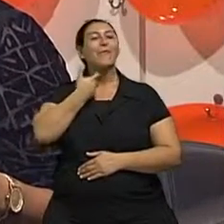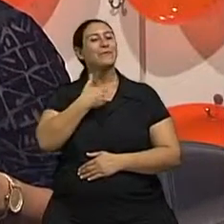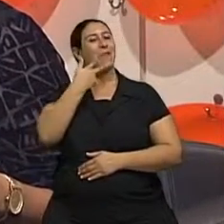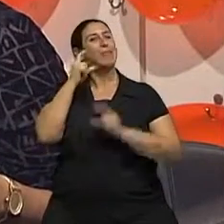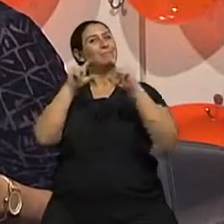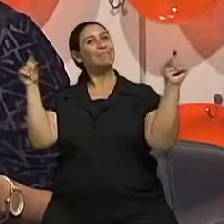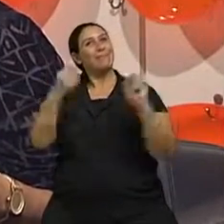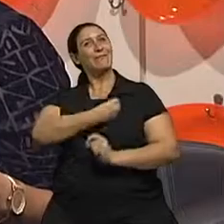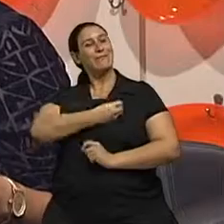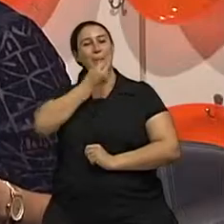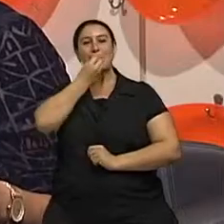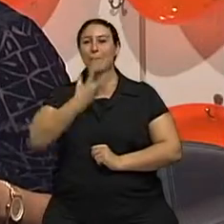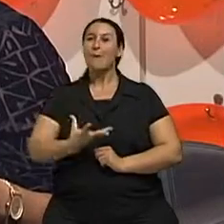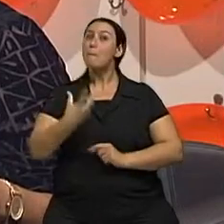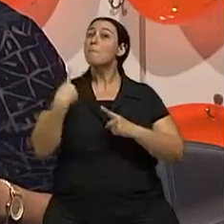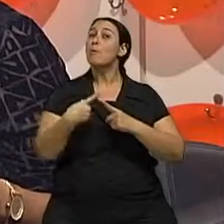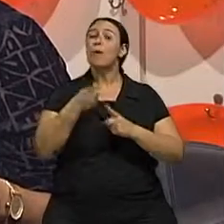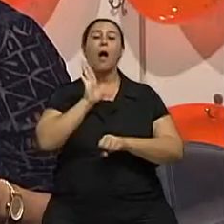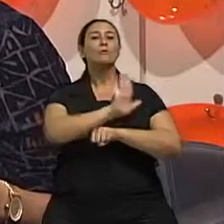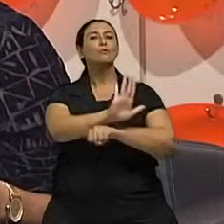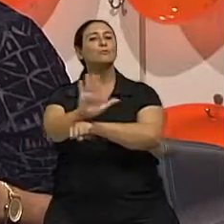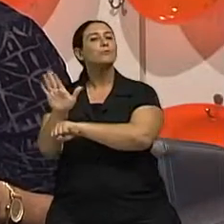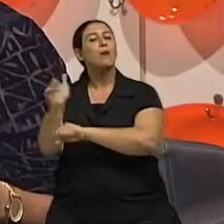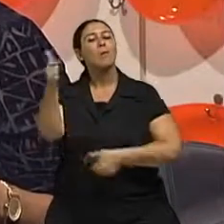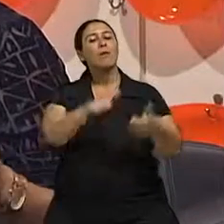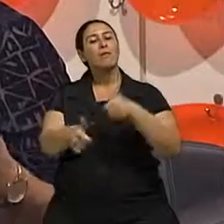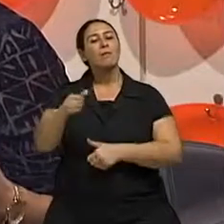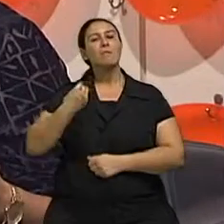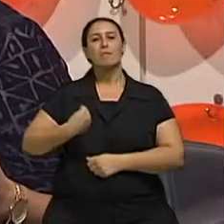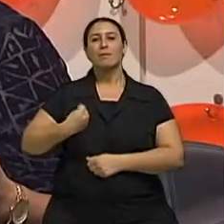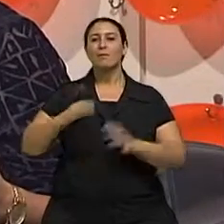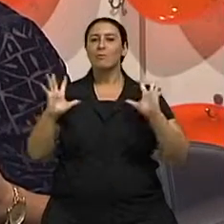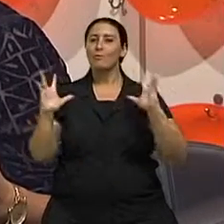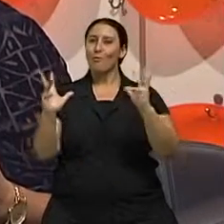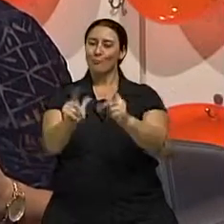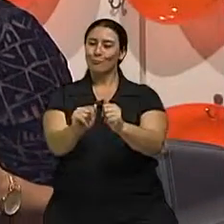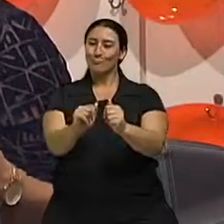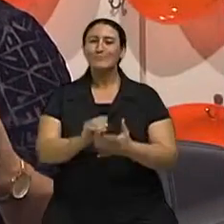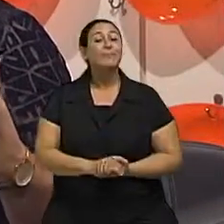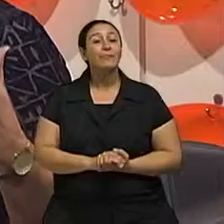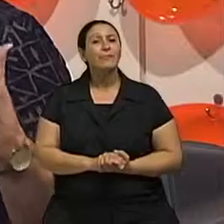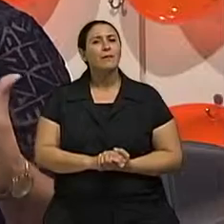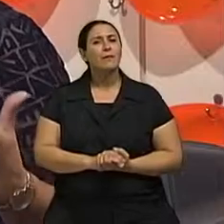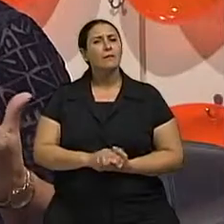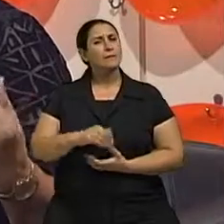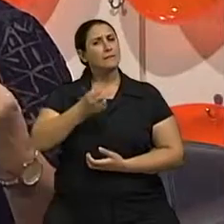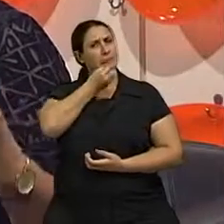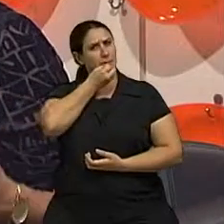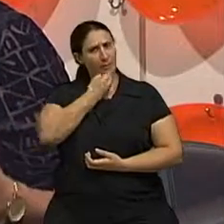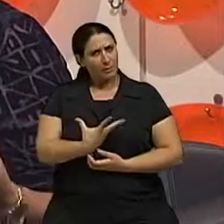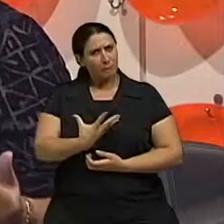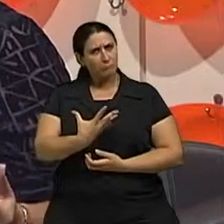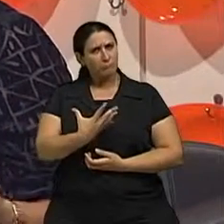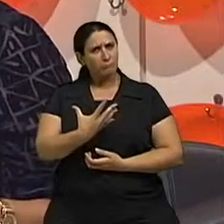Um programa preocupado em abordar assuntos para a qualidade de vida de todos nós. Estar bem com o